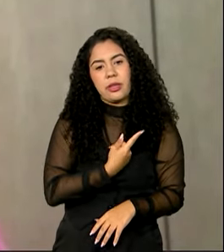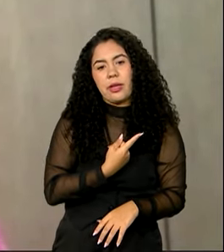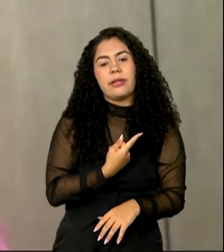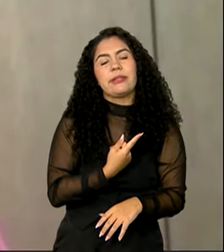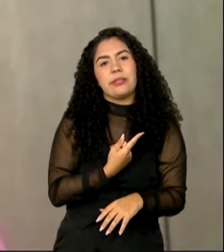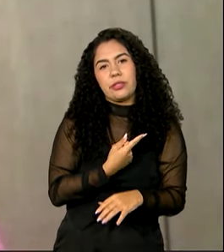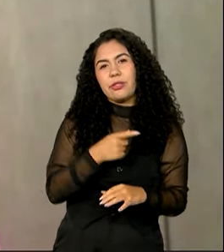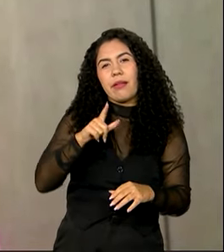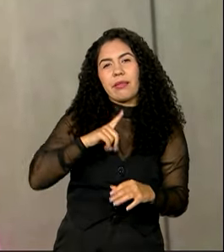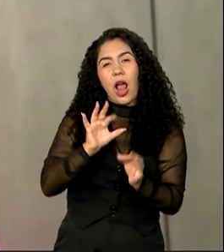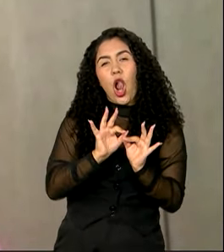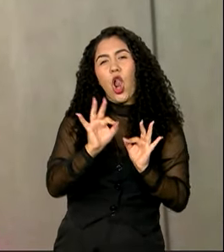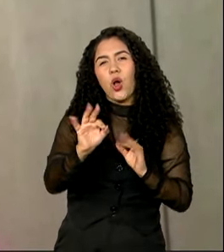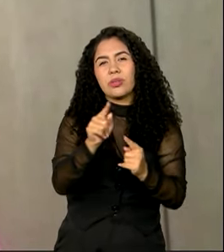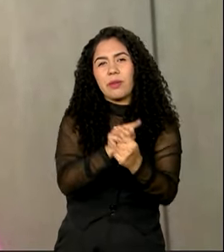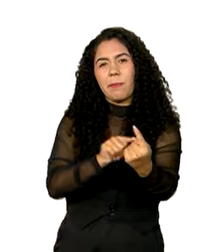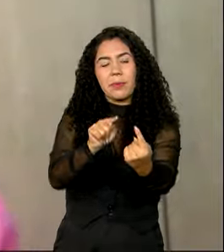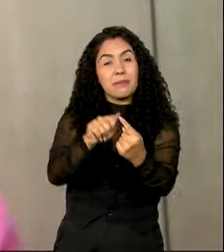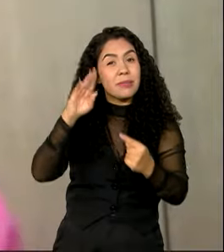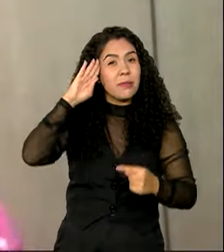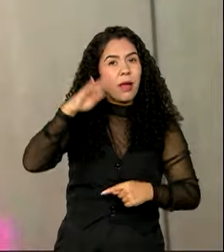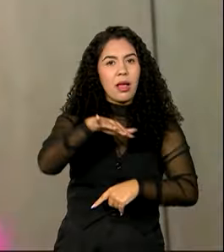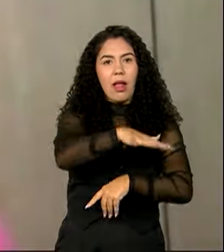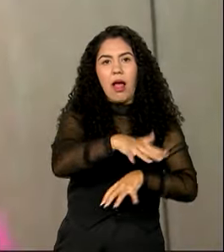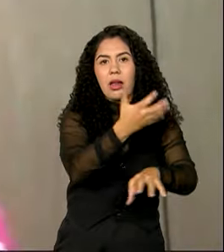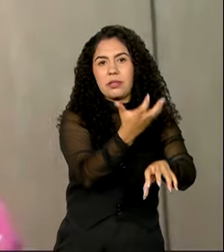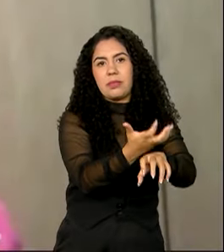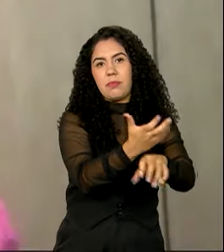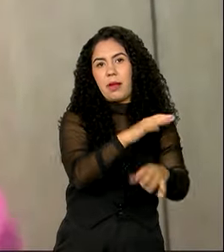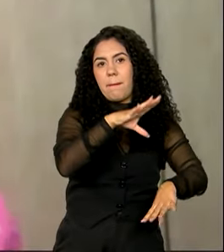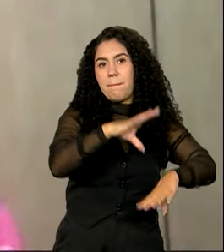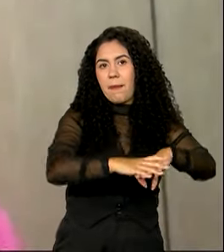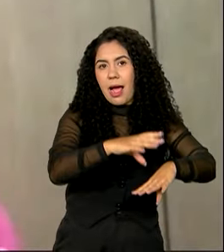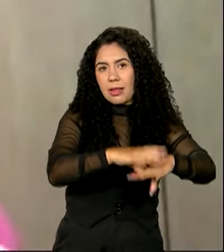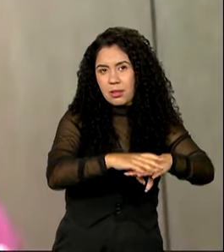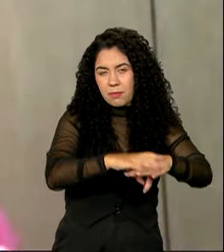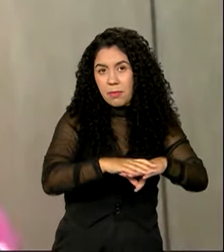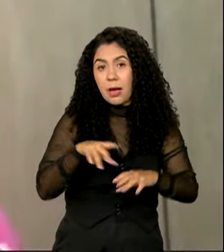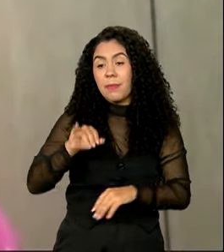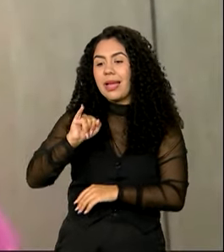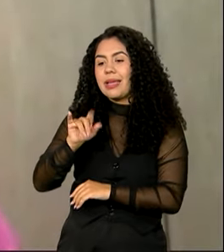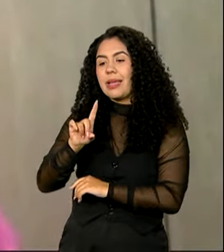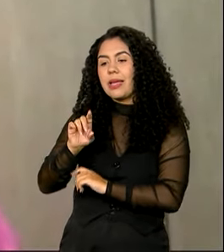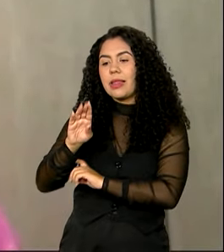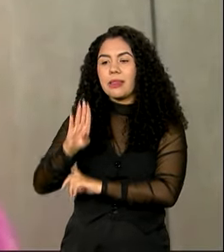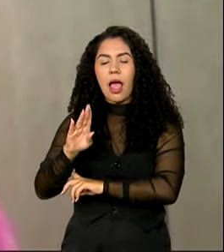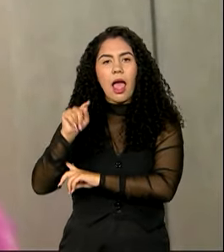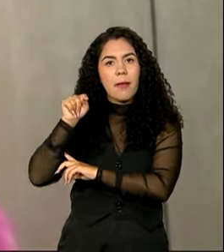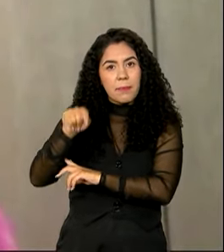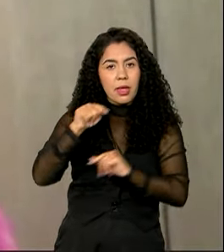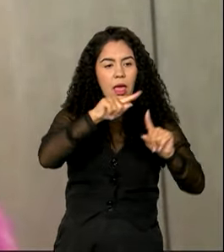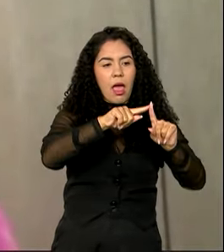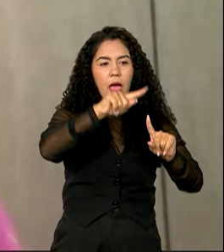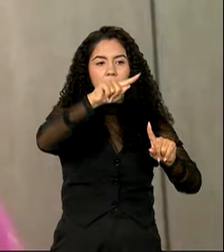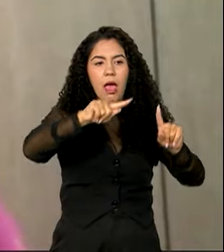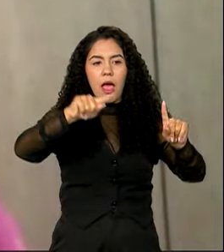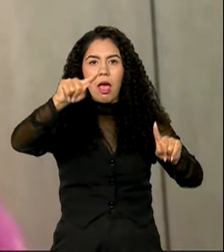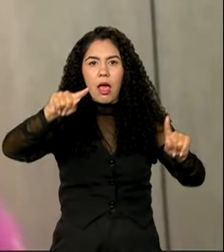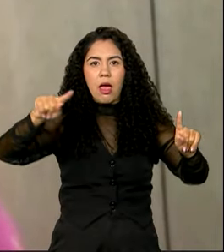longe da meta, especialmente em matemática. O IDEB, ele não é um retrato dos processos de